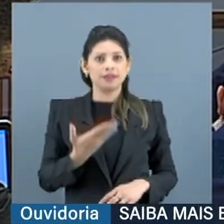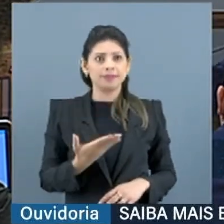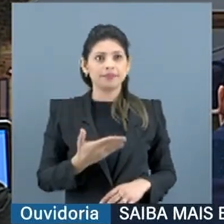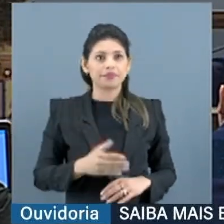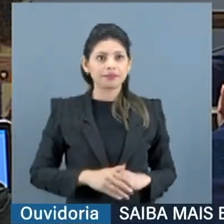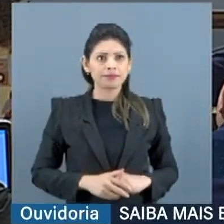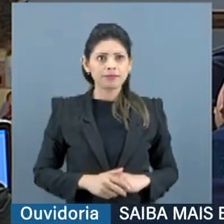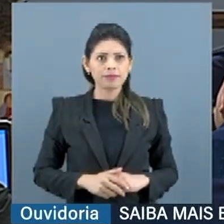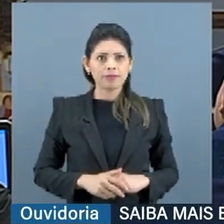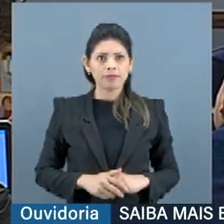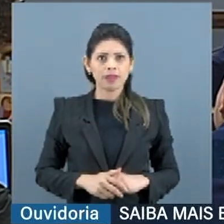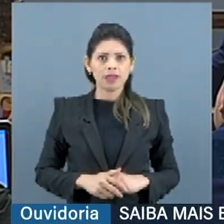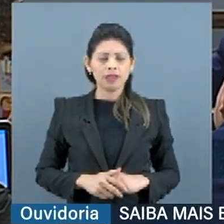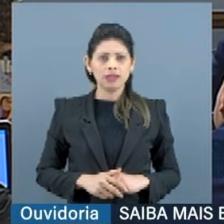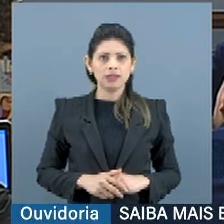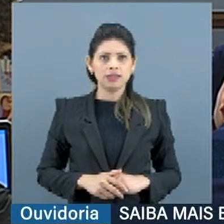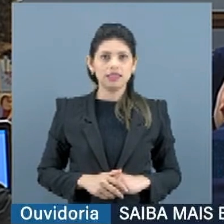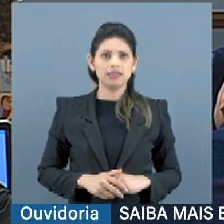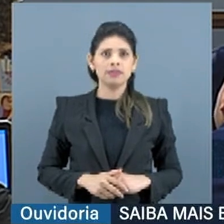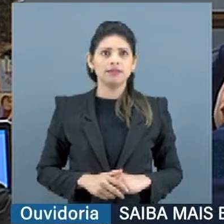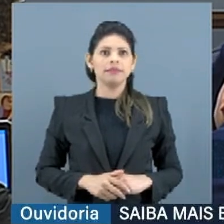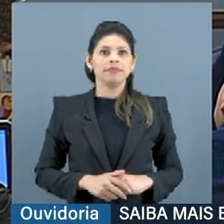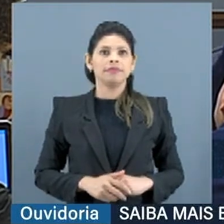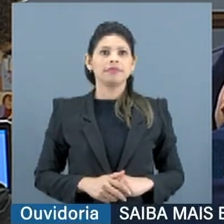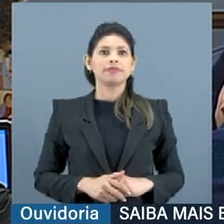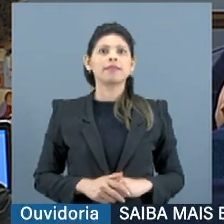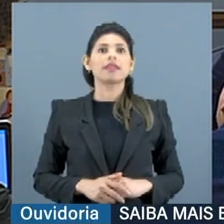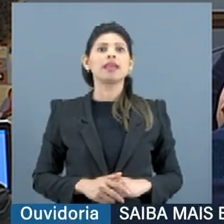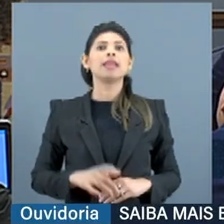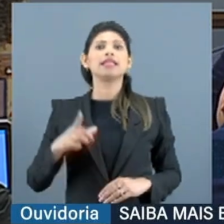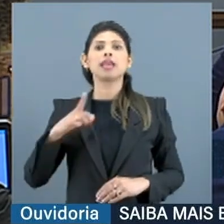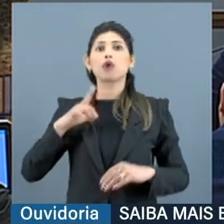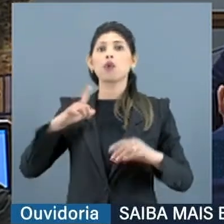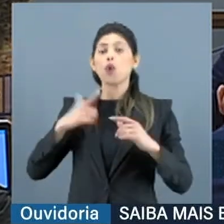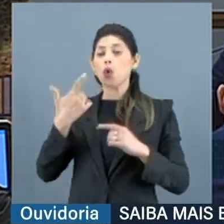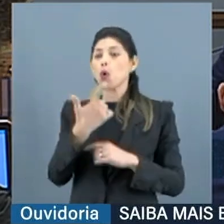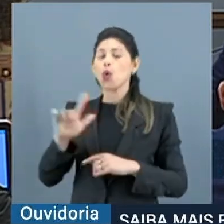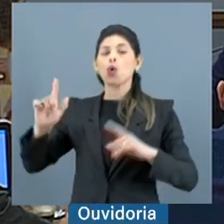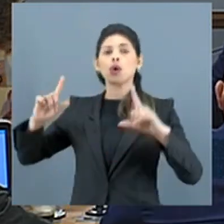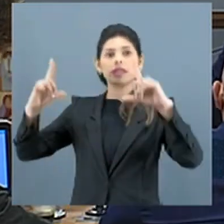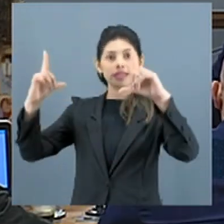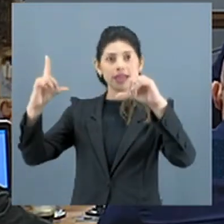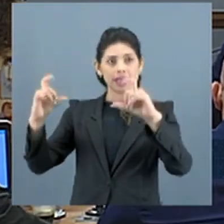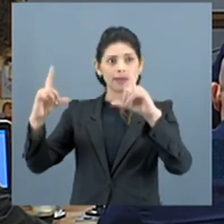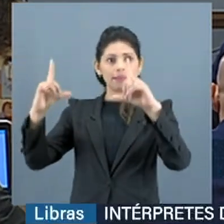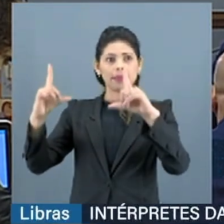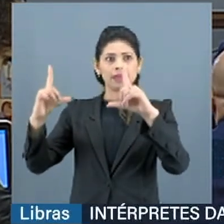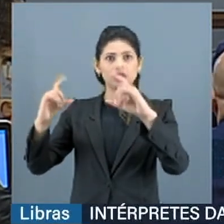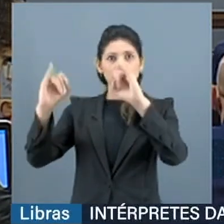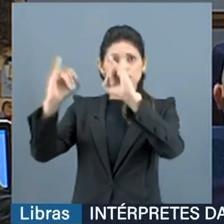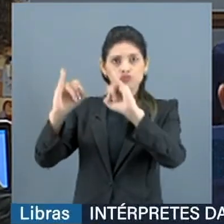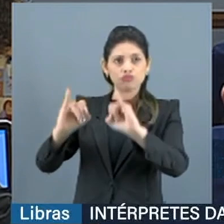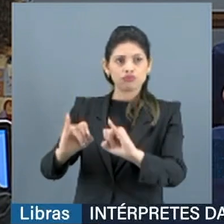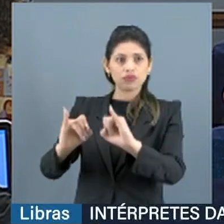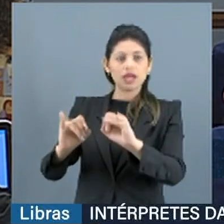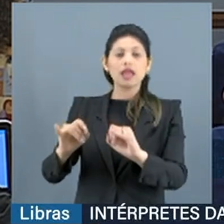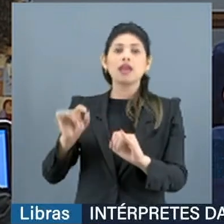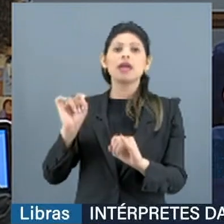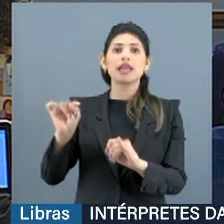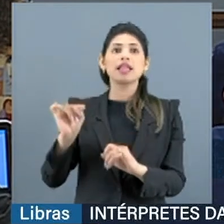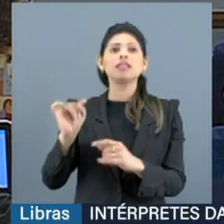a imagem que nos traz tristeza, porque, graças a Deus, eles foram